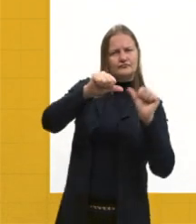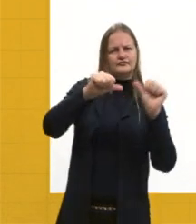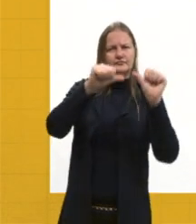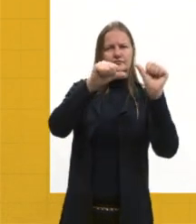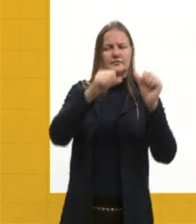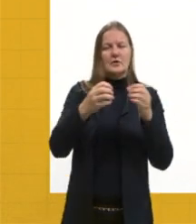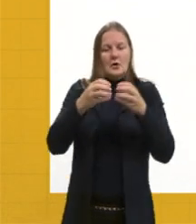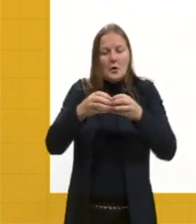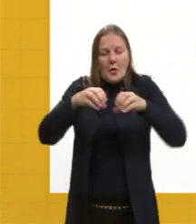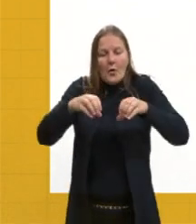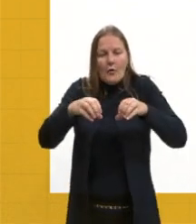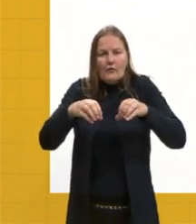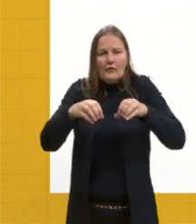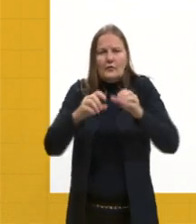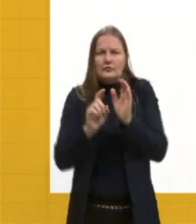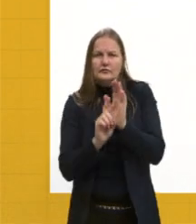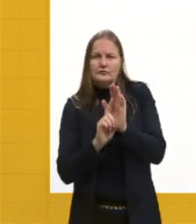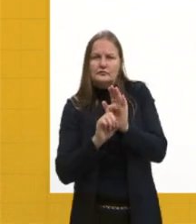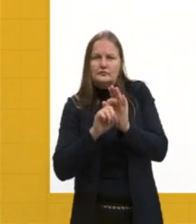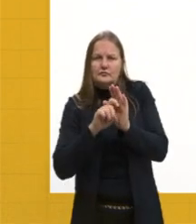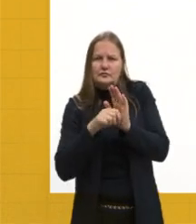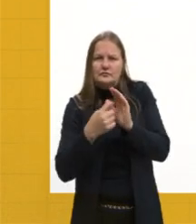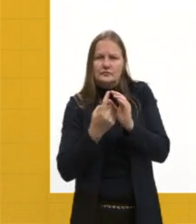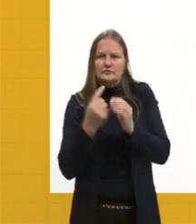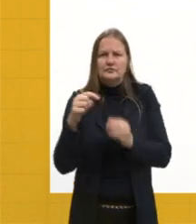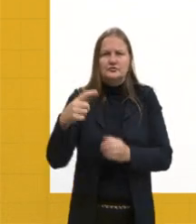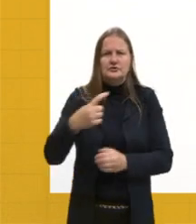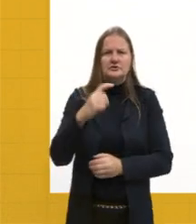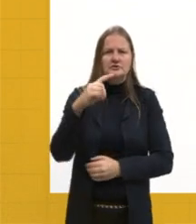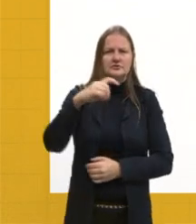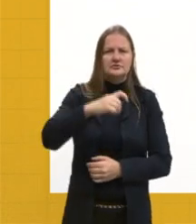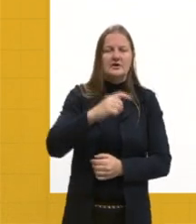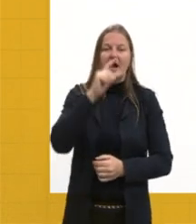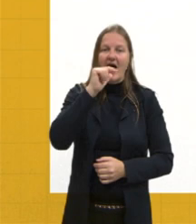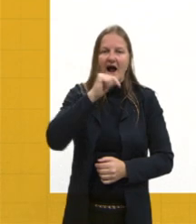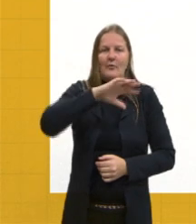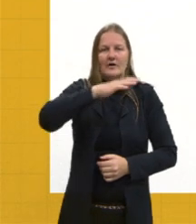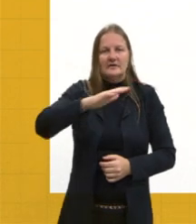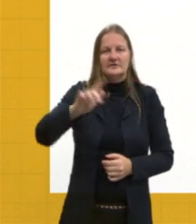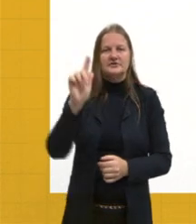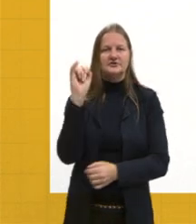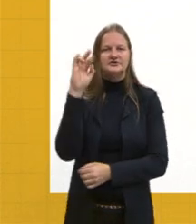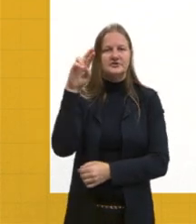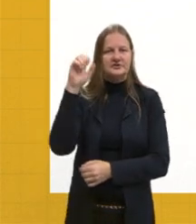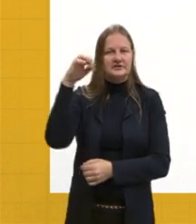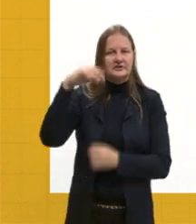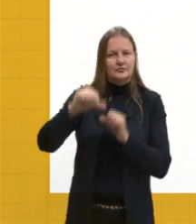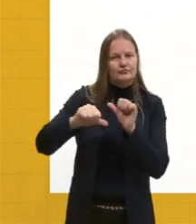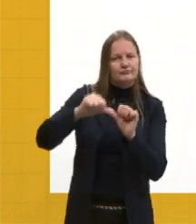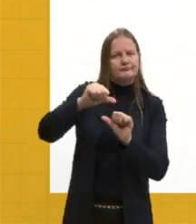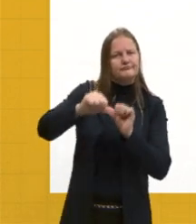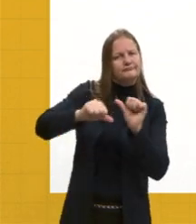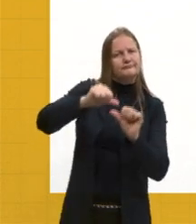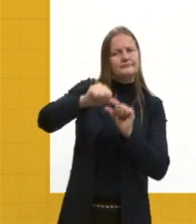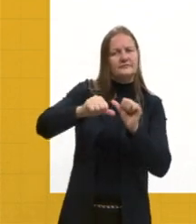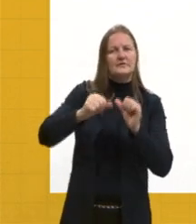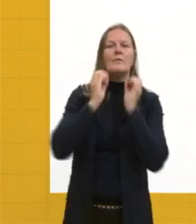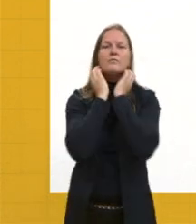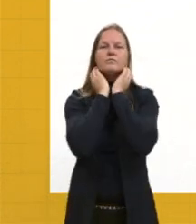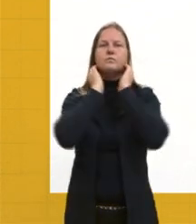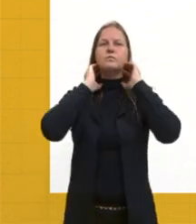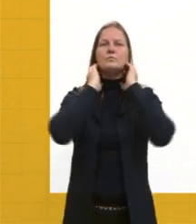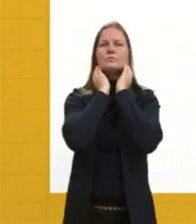ovos. Os ovos vão se transformar em girinos. Os girinos, então, vão ter brânquias